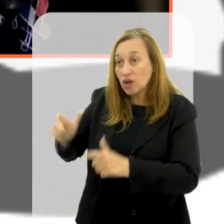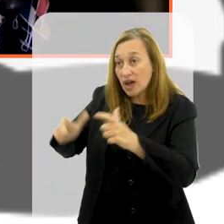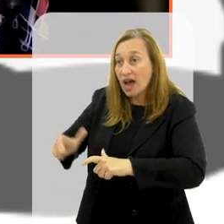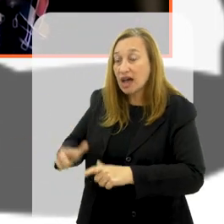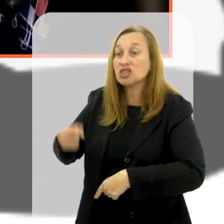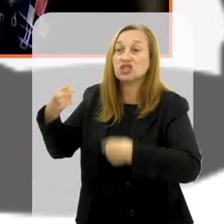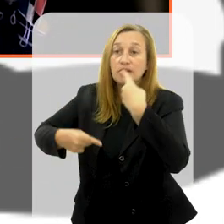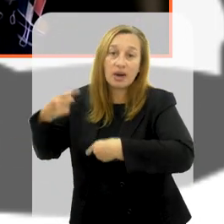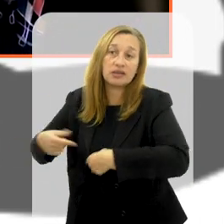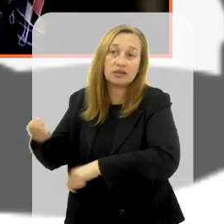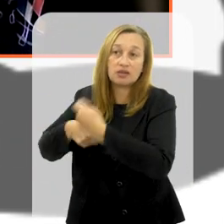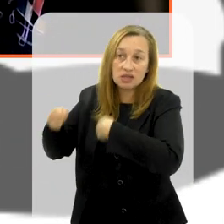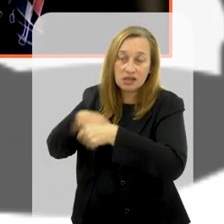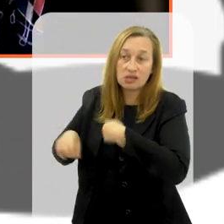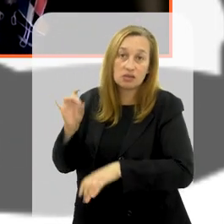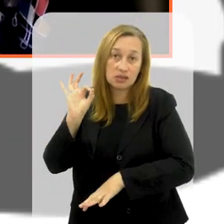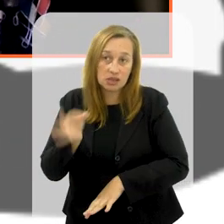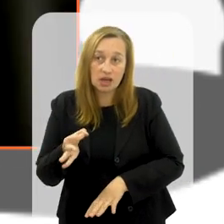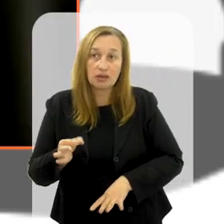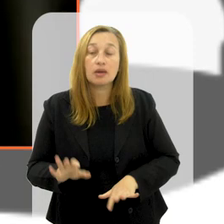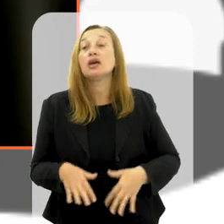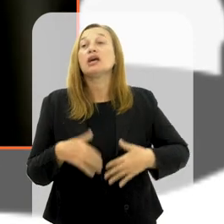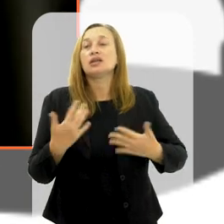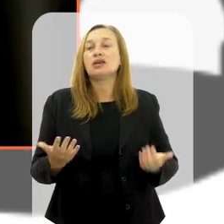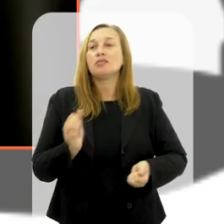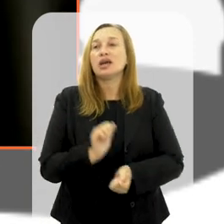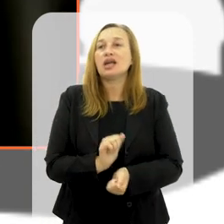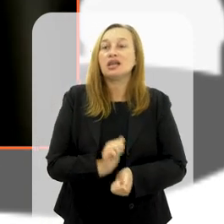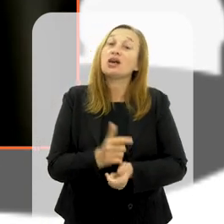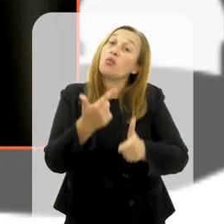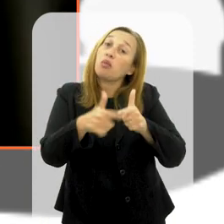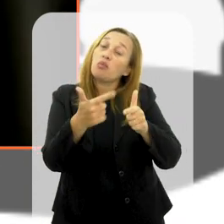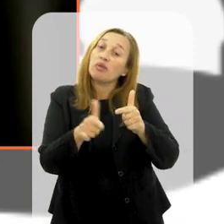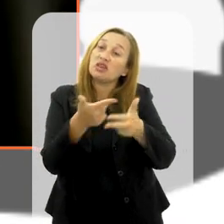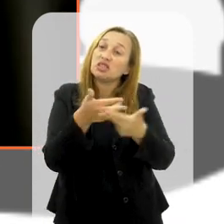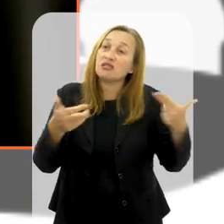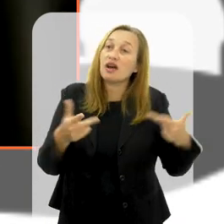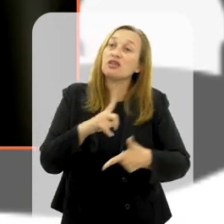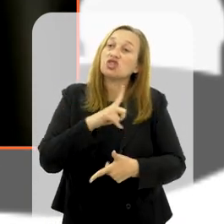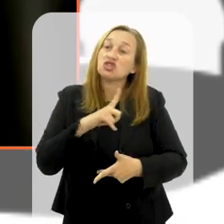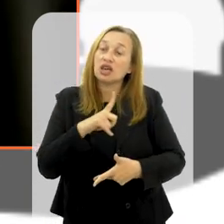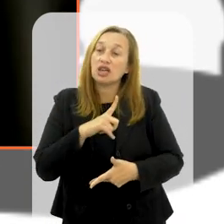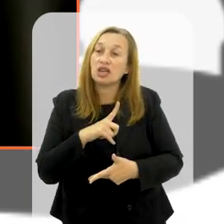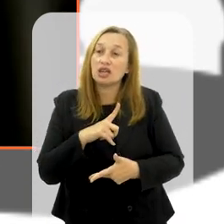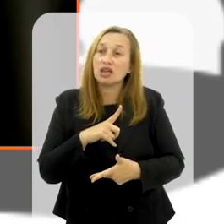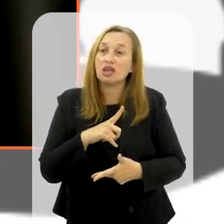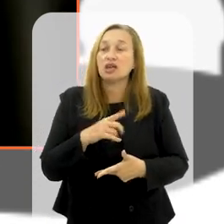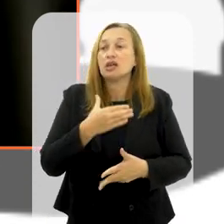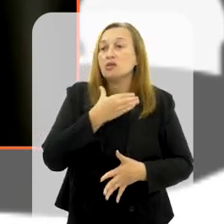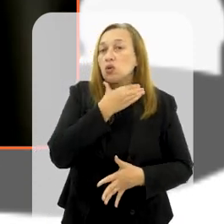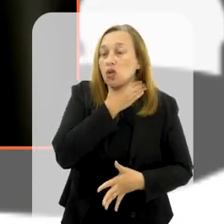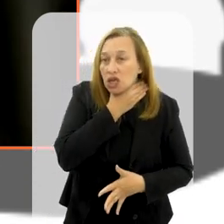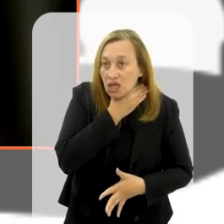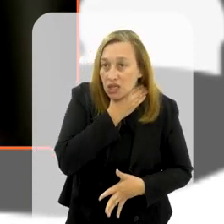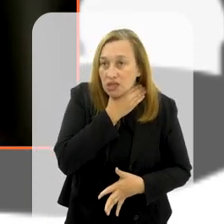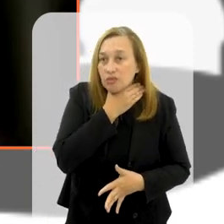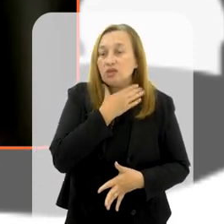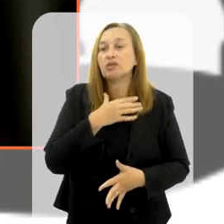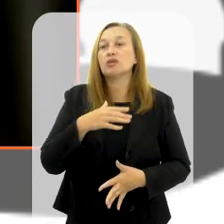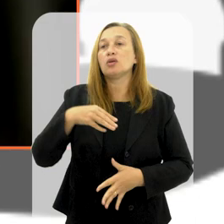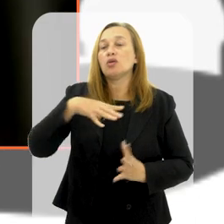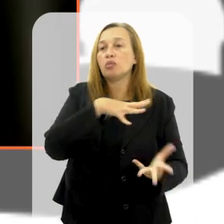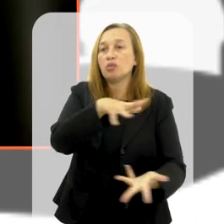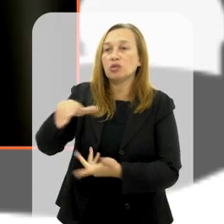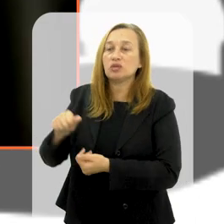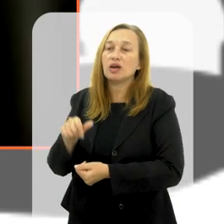ambiente de debate, de negociação. E aí, paralisa. Esse é que o problema que muitos têm falado sobre a chamada crise do